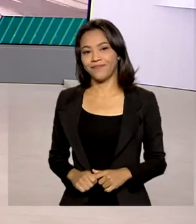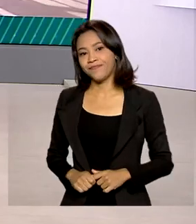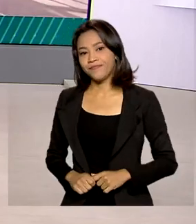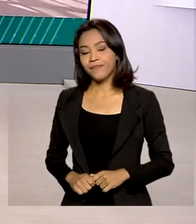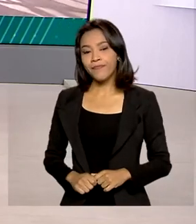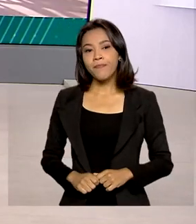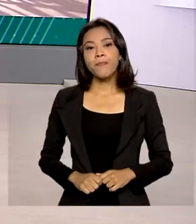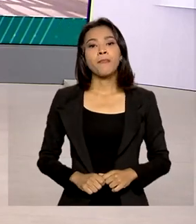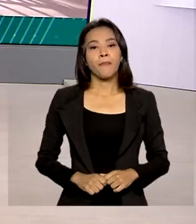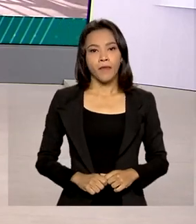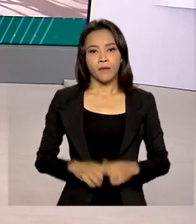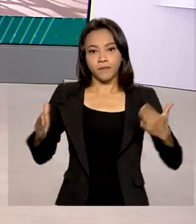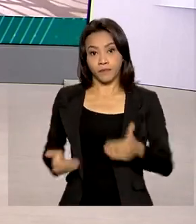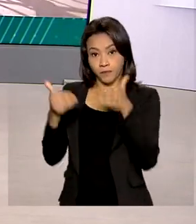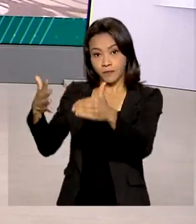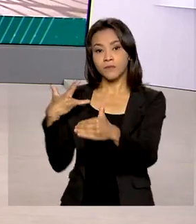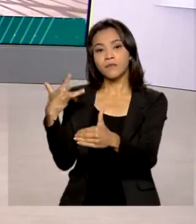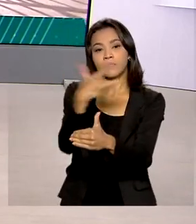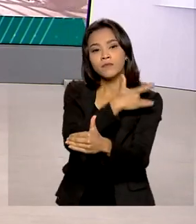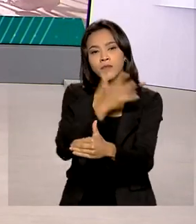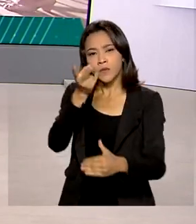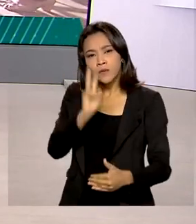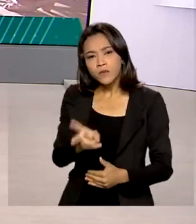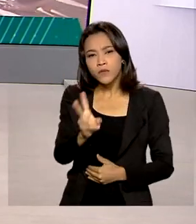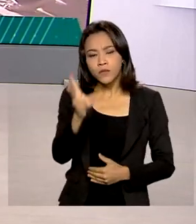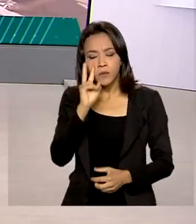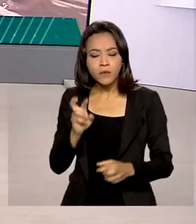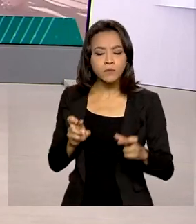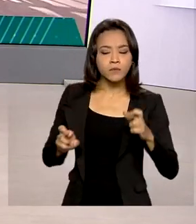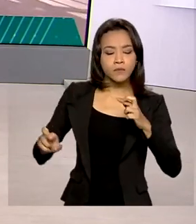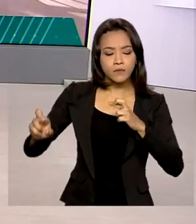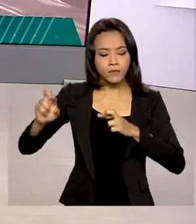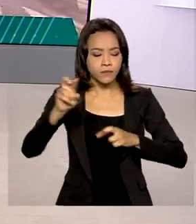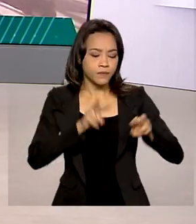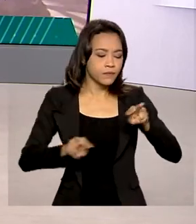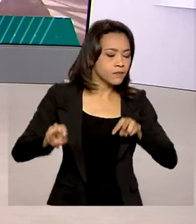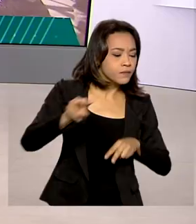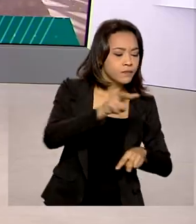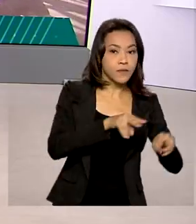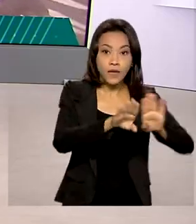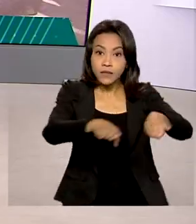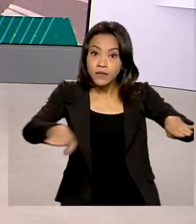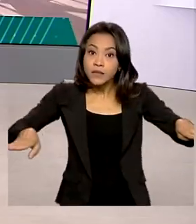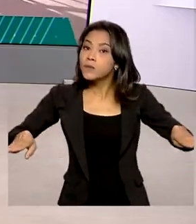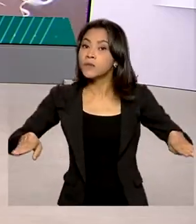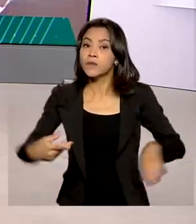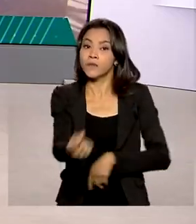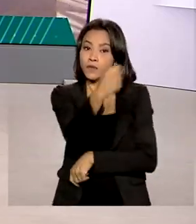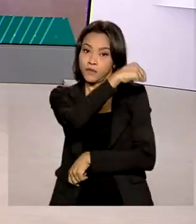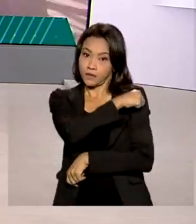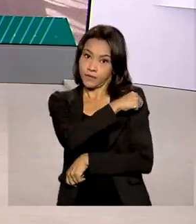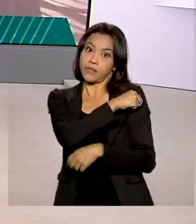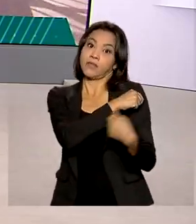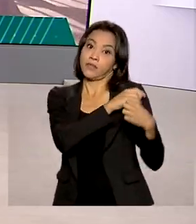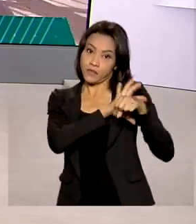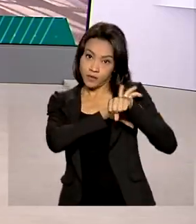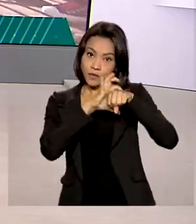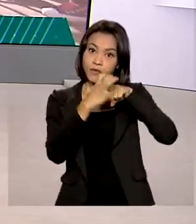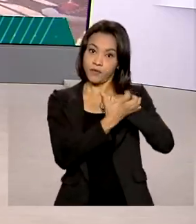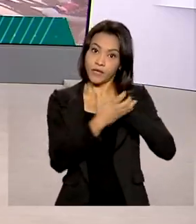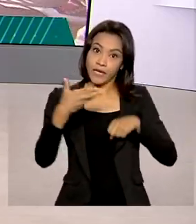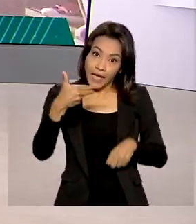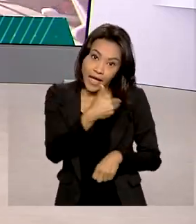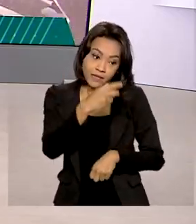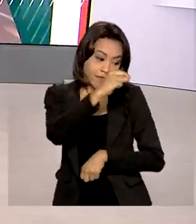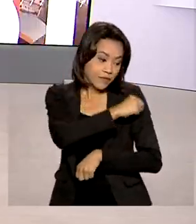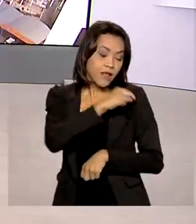O Ministério da Saúde segue monitorando as crianças que receberam vacinas contra a Covid-19 destinadas a adultos.